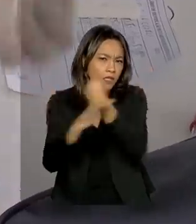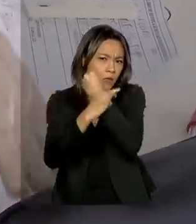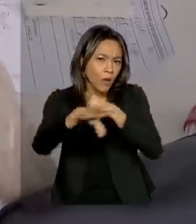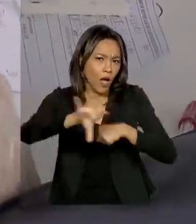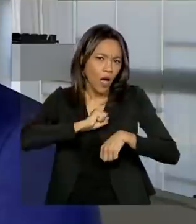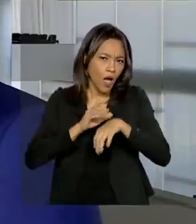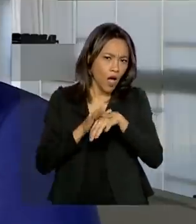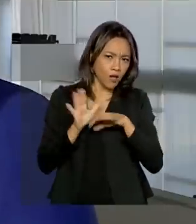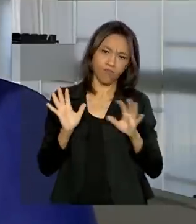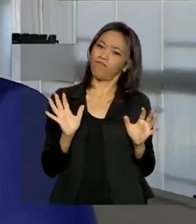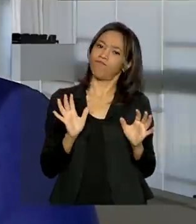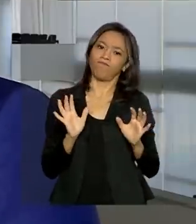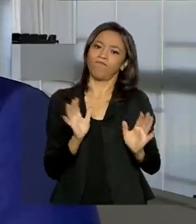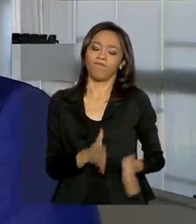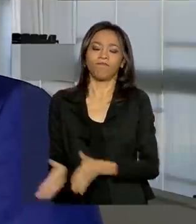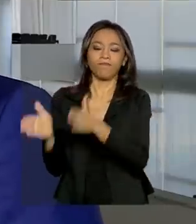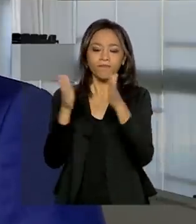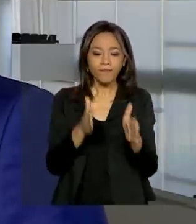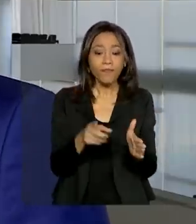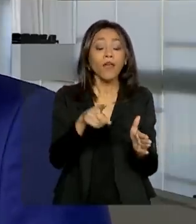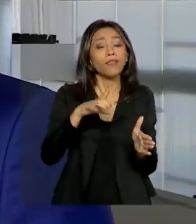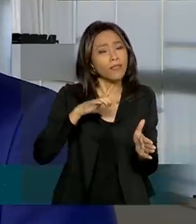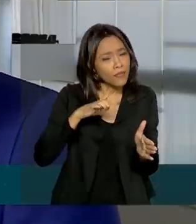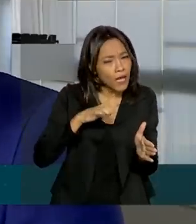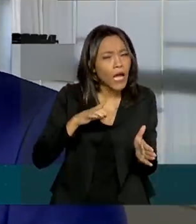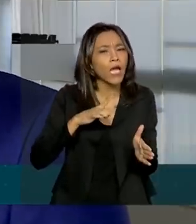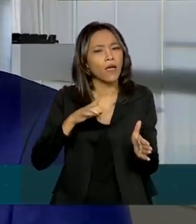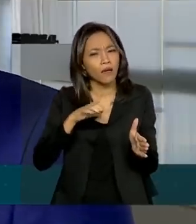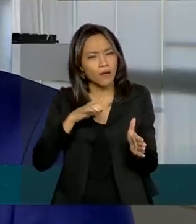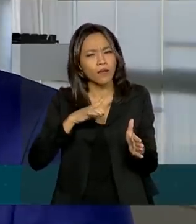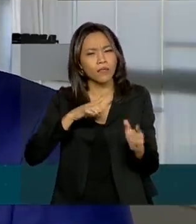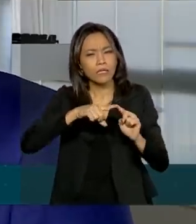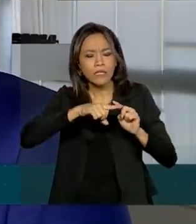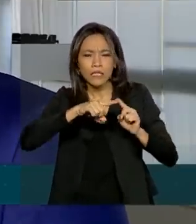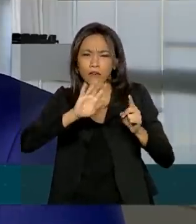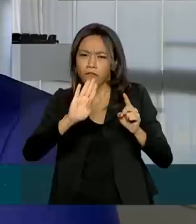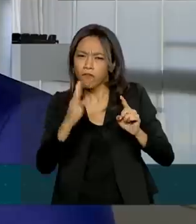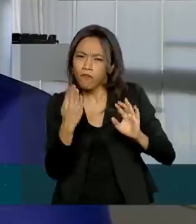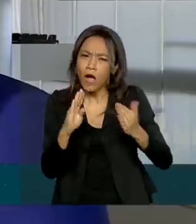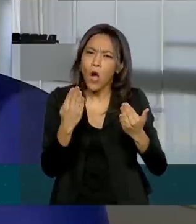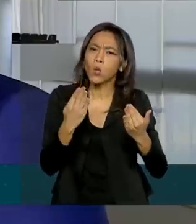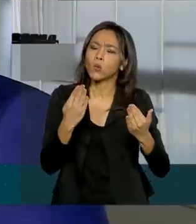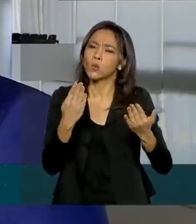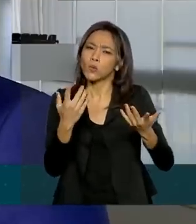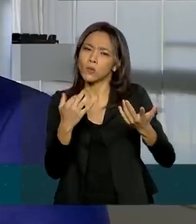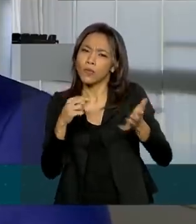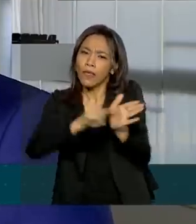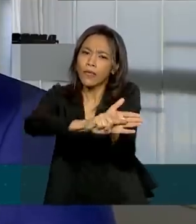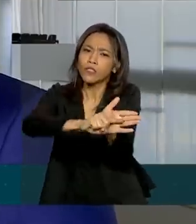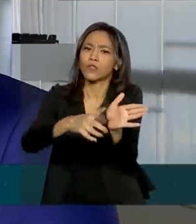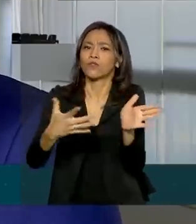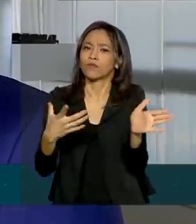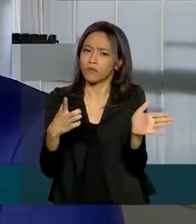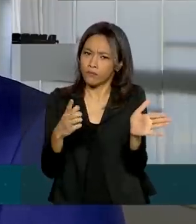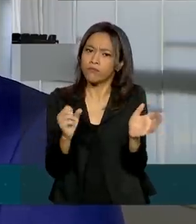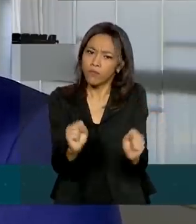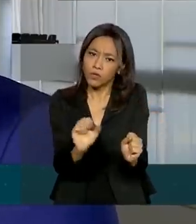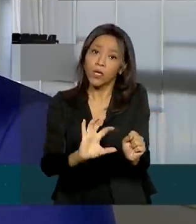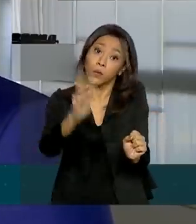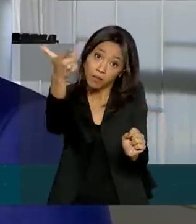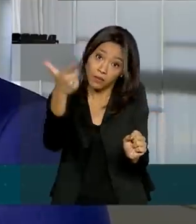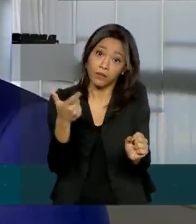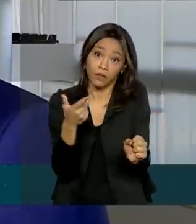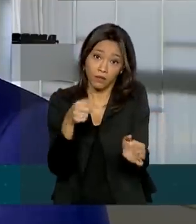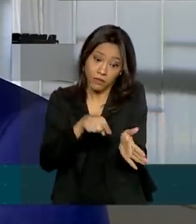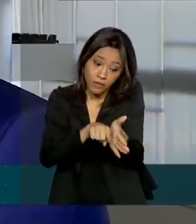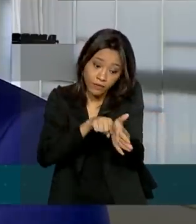paciente. Eles têm, sim, uma margem de falso negativo e isso pode acontecer. Então, o que